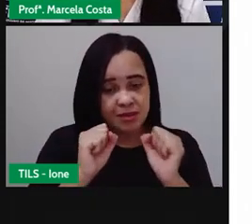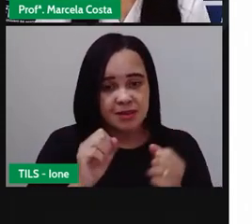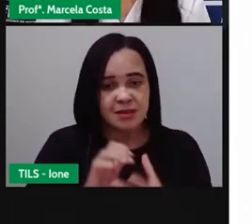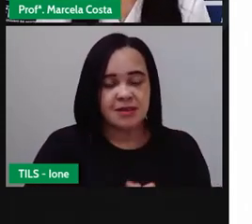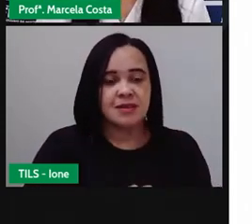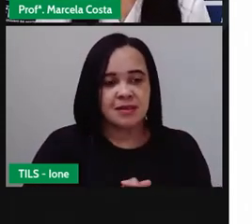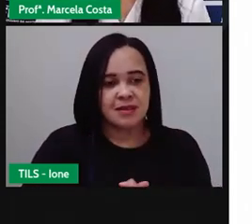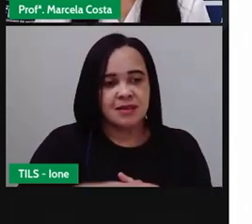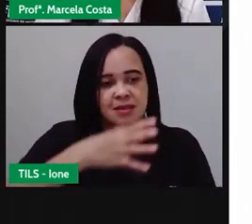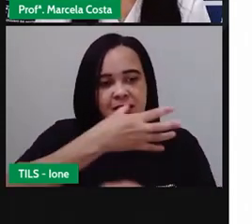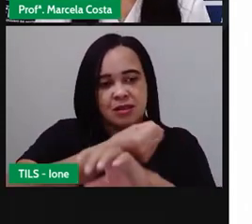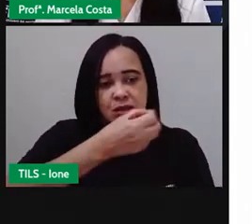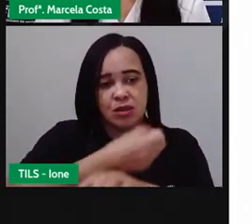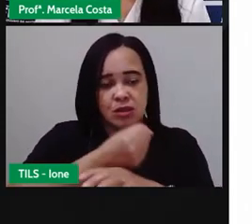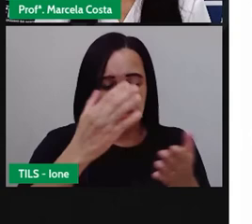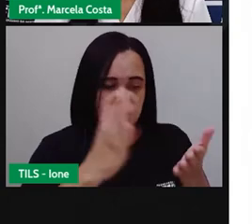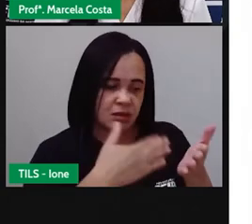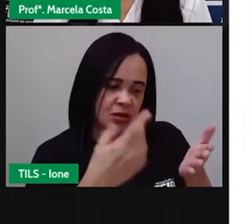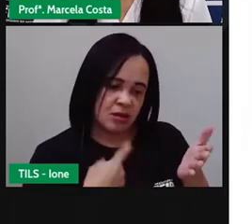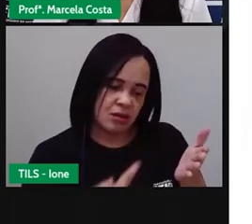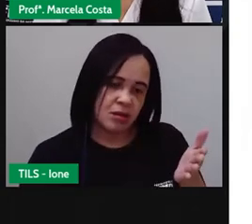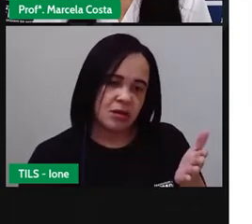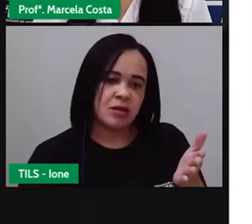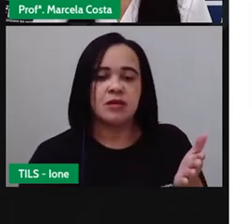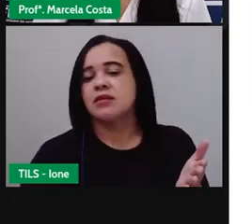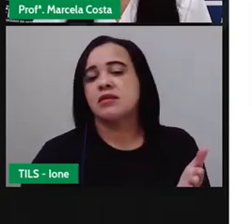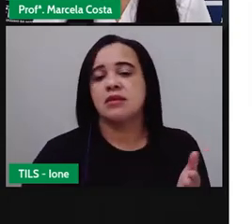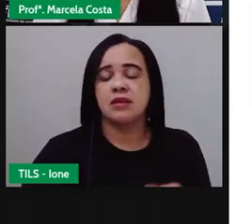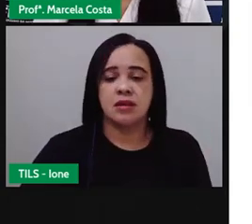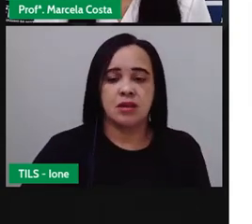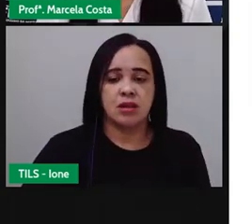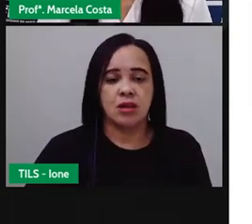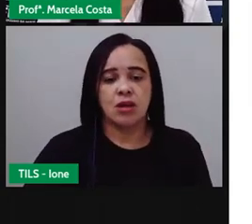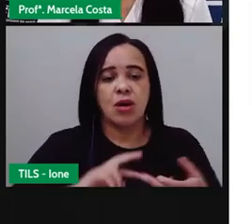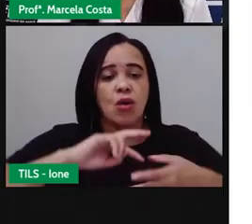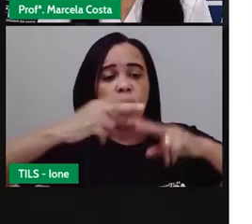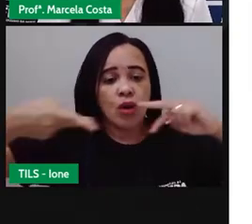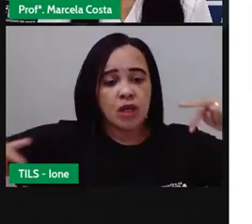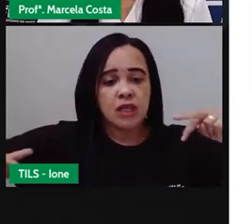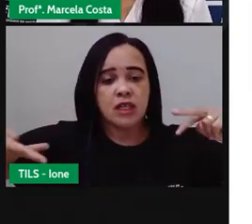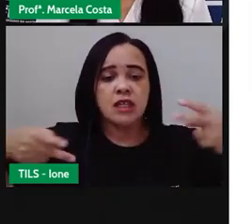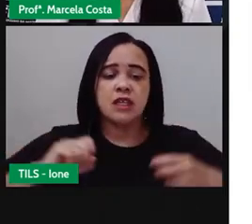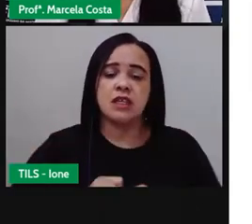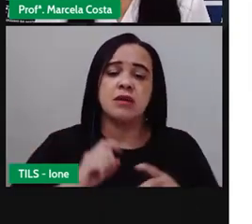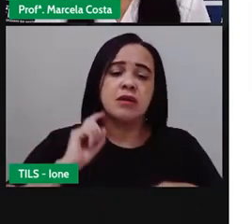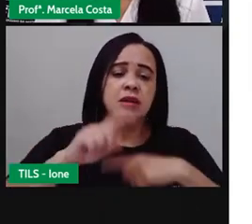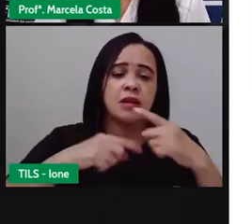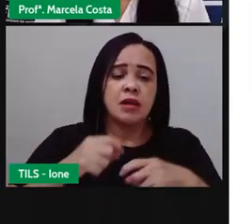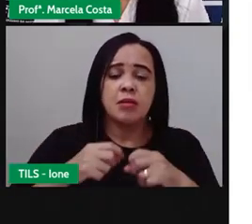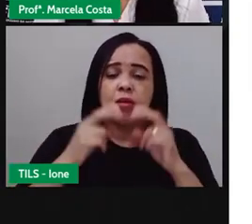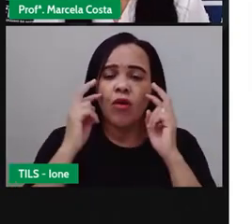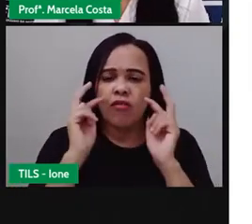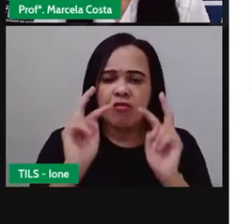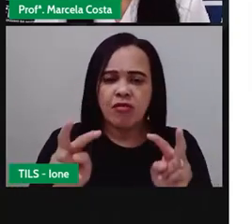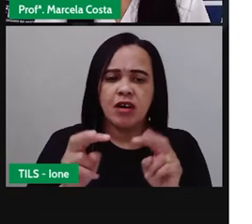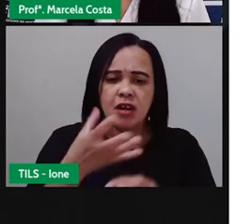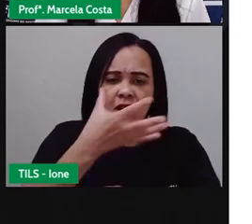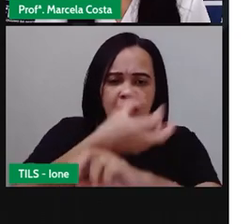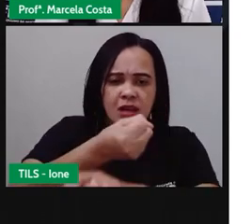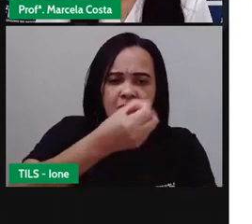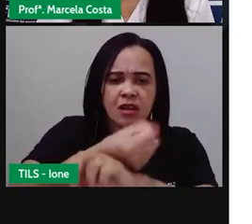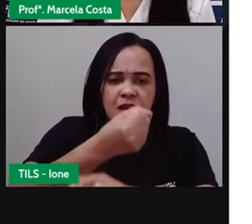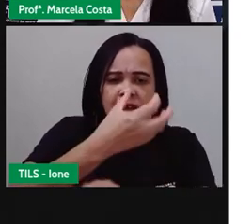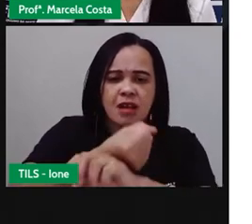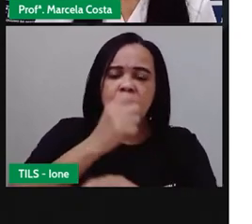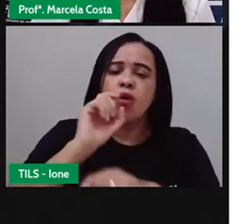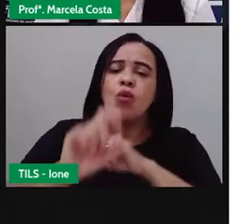copie aí no seu caderno o link para que você possa fazer o download do livro